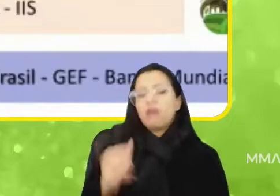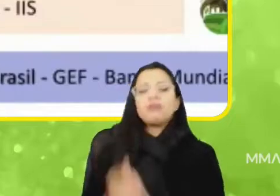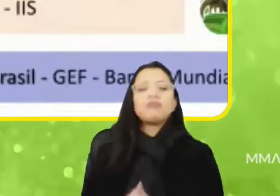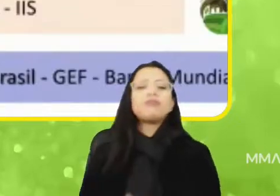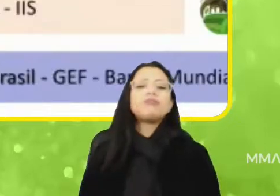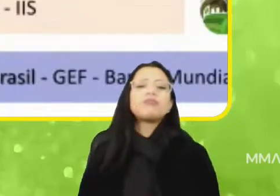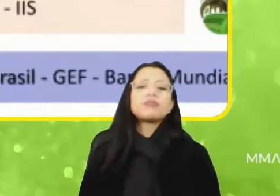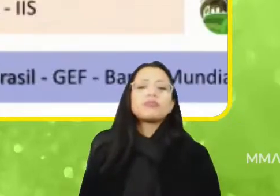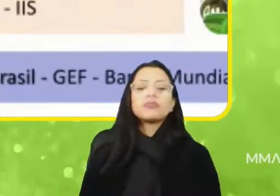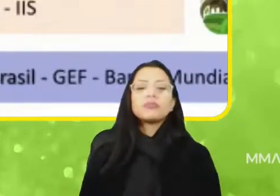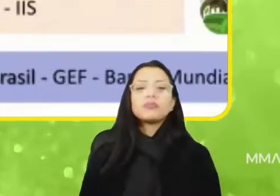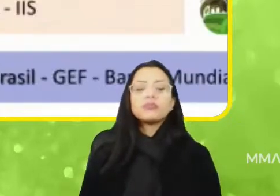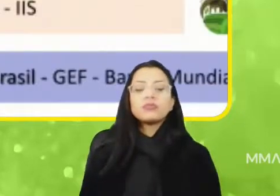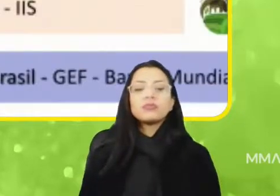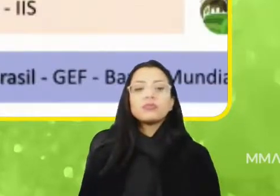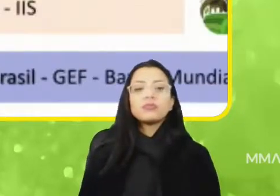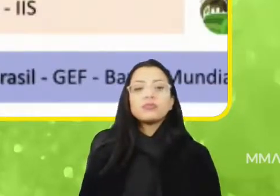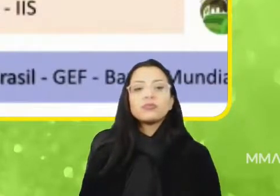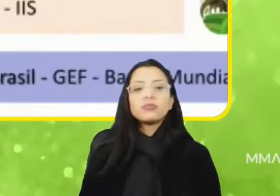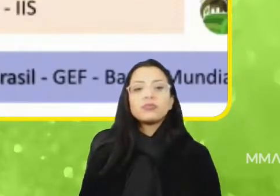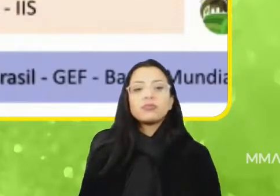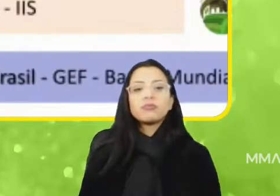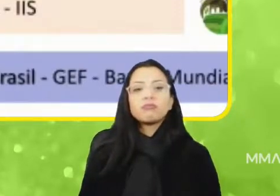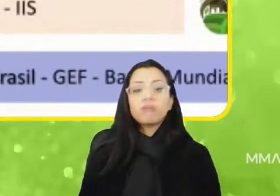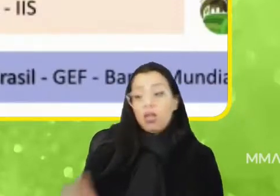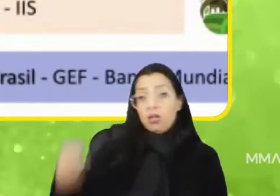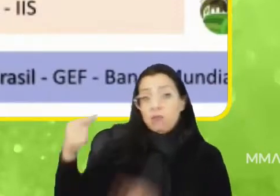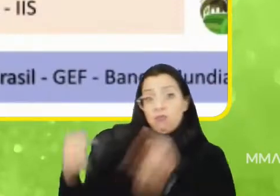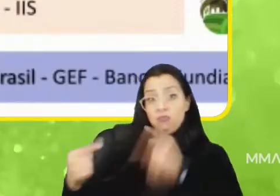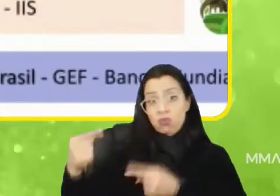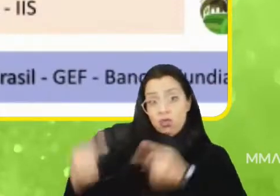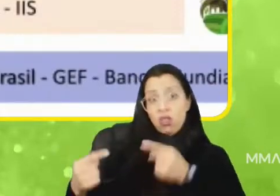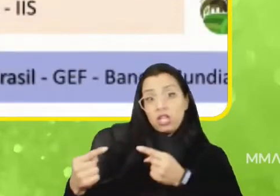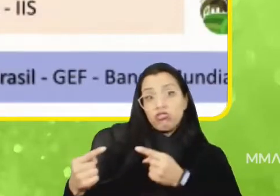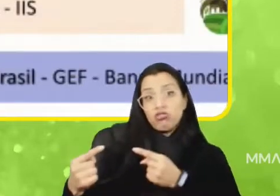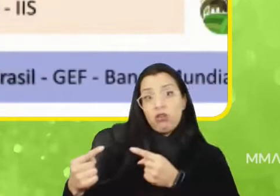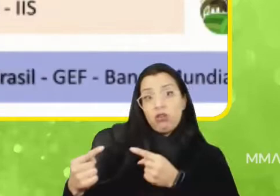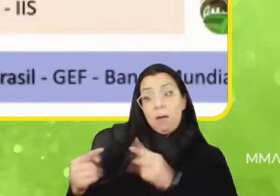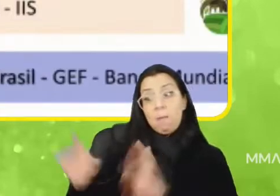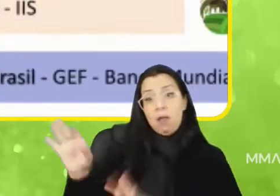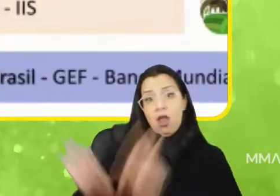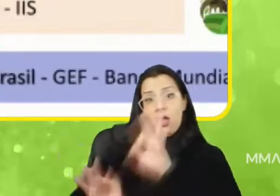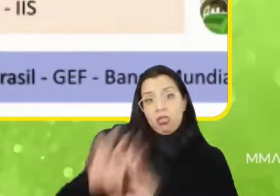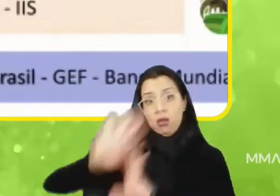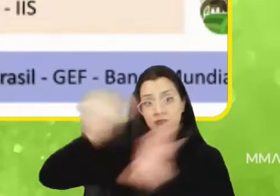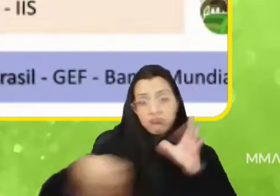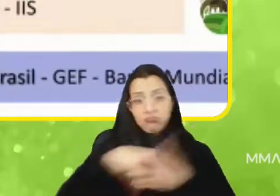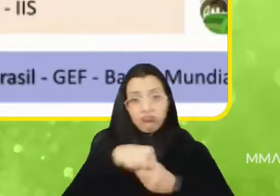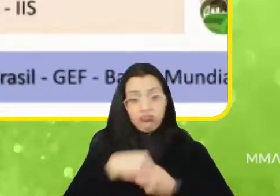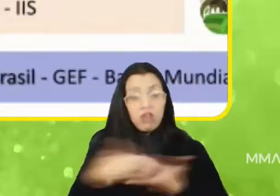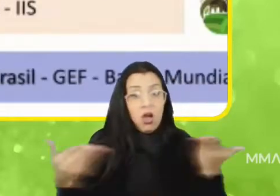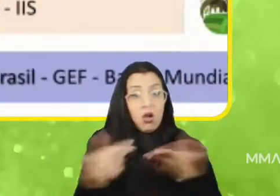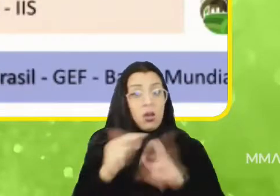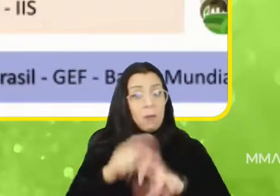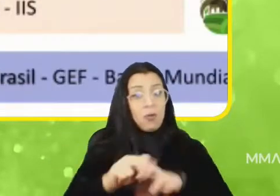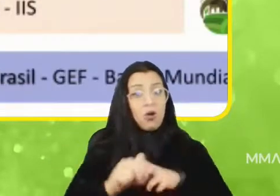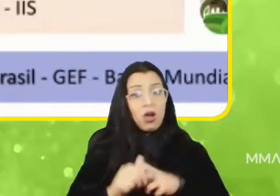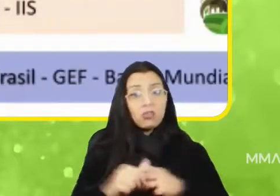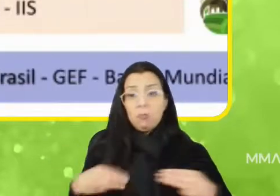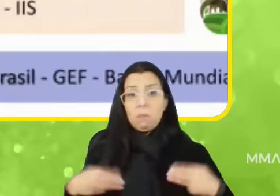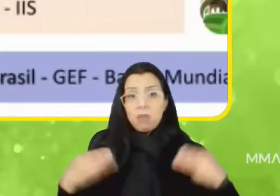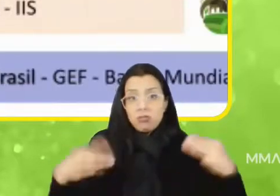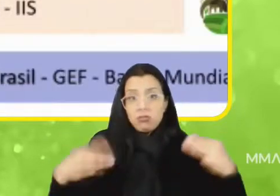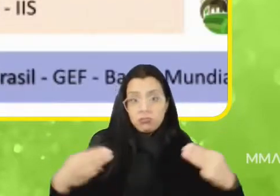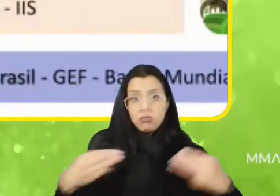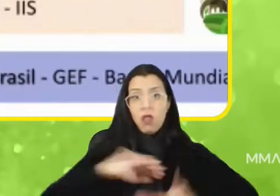A implementação dessa política e desse plano por parte do Ministério do Meio Ambiente, ela ocorre com vários